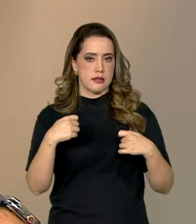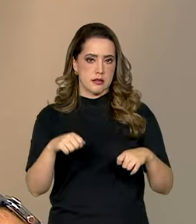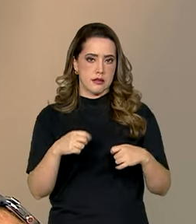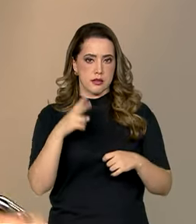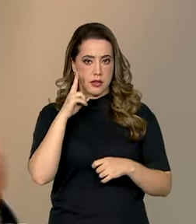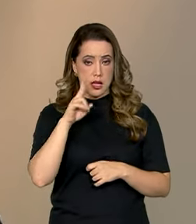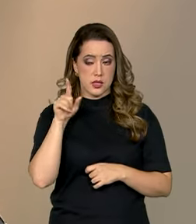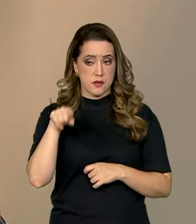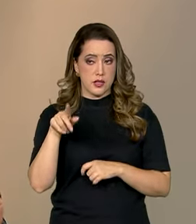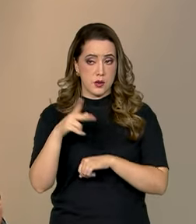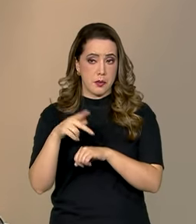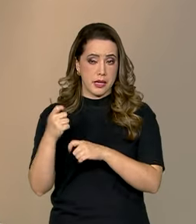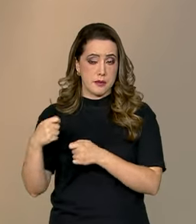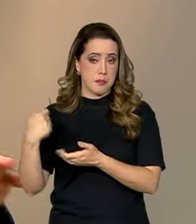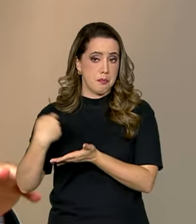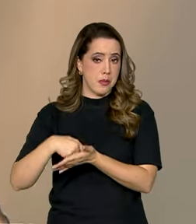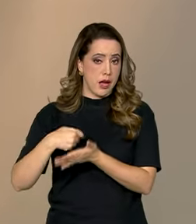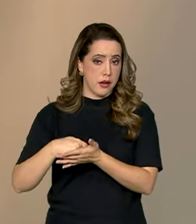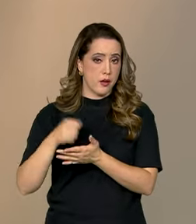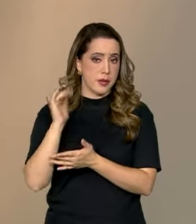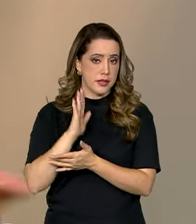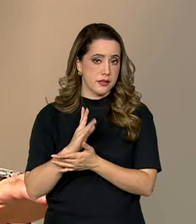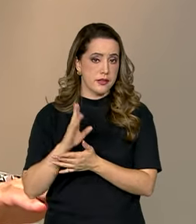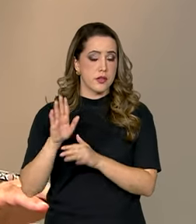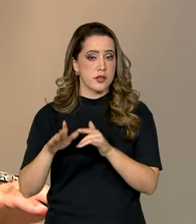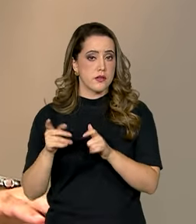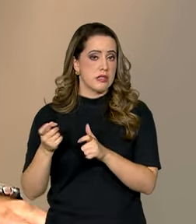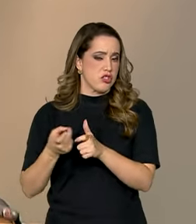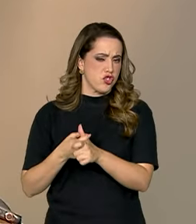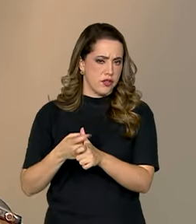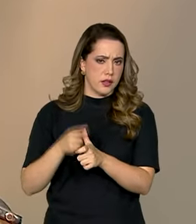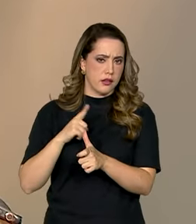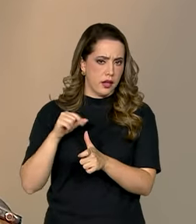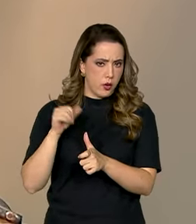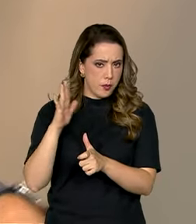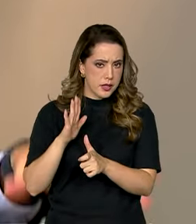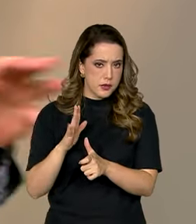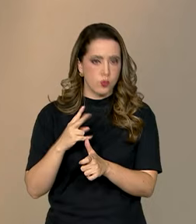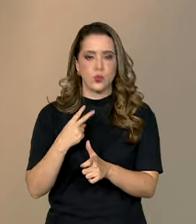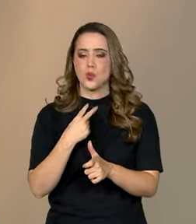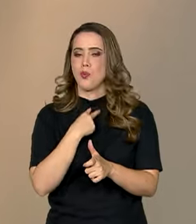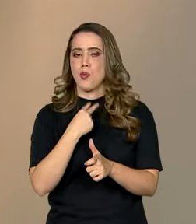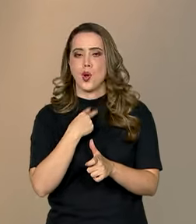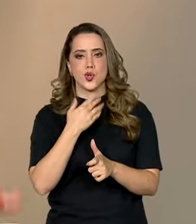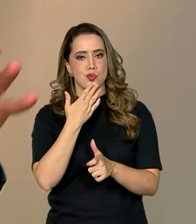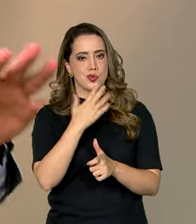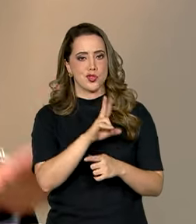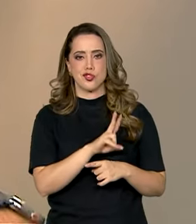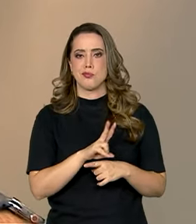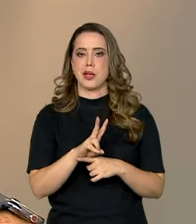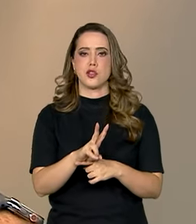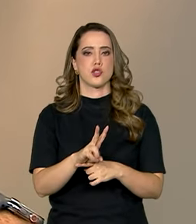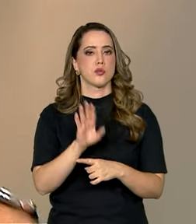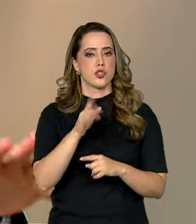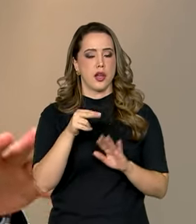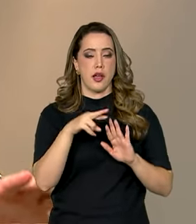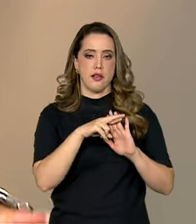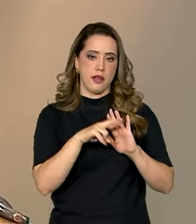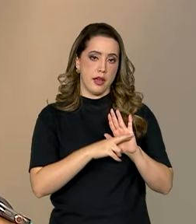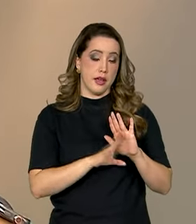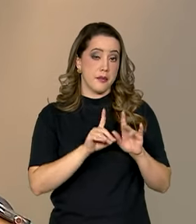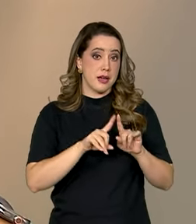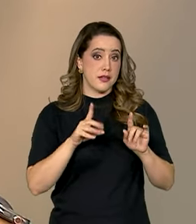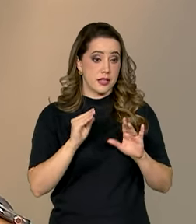acontece de estar inadimplentes. Pouquíssimos. Esses não poderão pletear financiamento do BNDES. Isso já é uma regra do BNDES, vai estar na lei